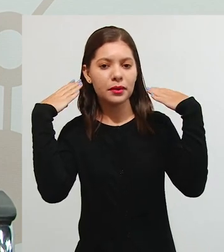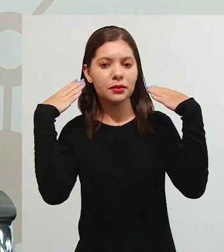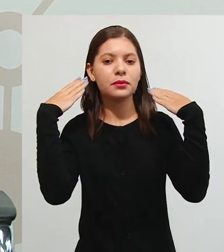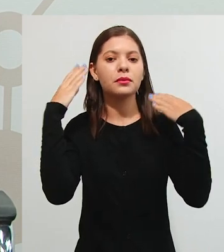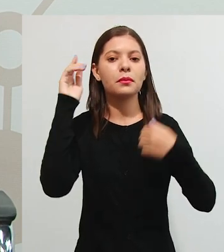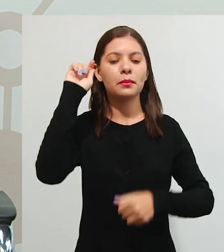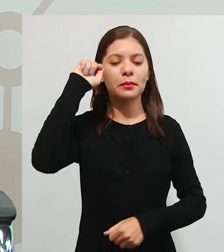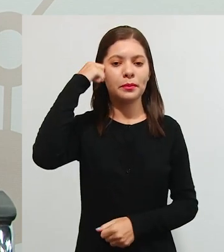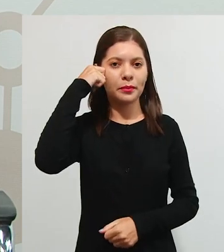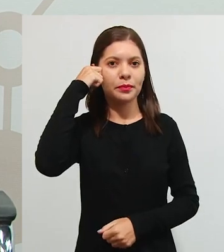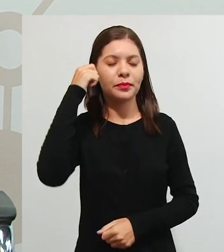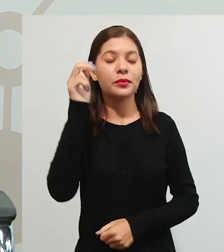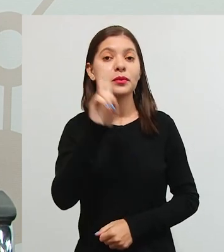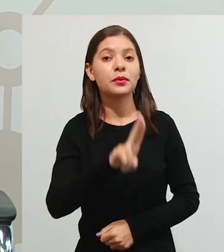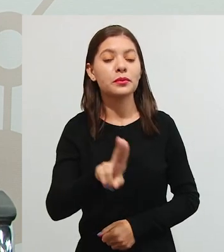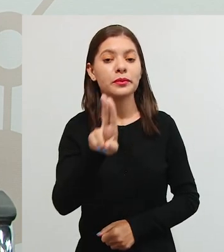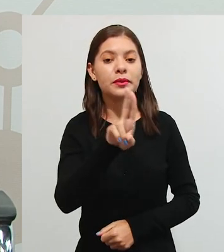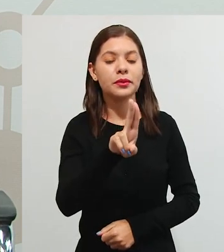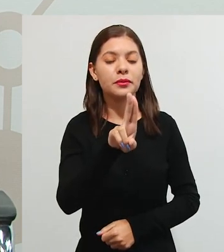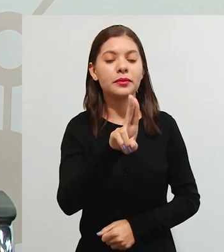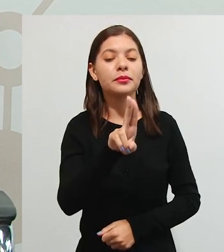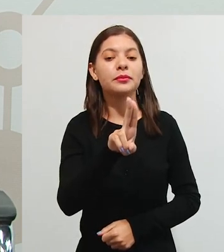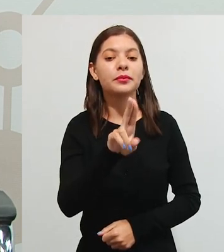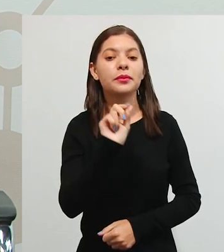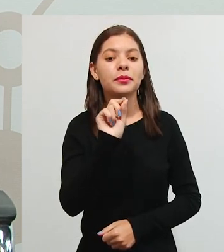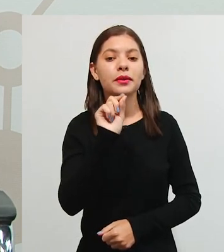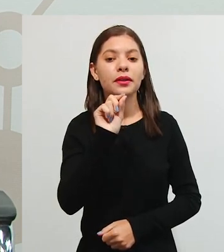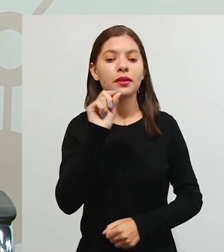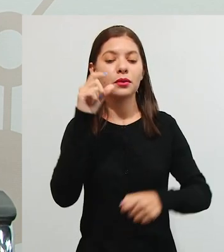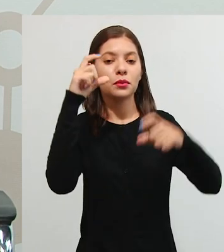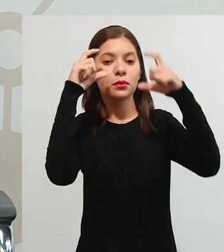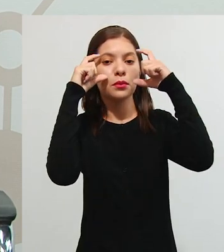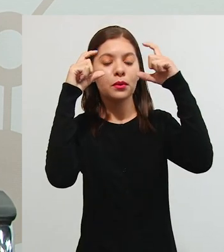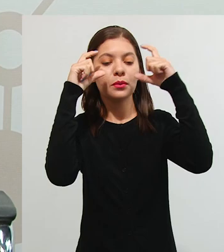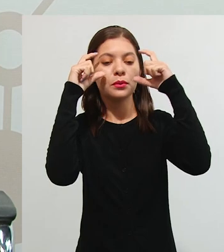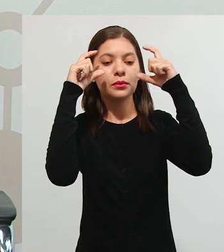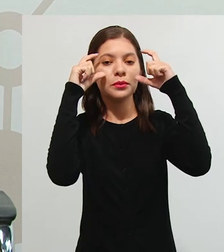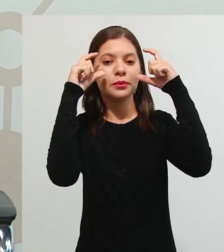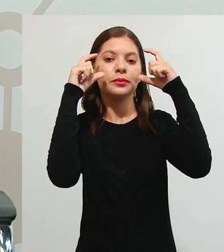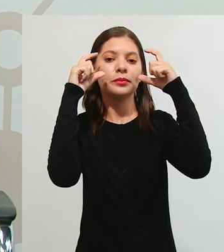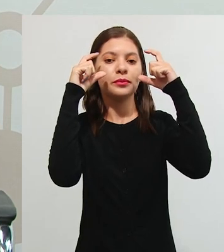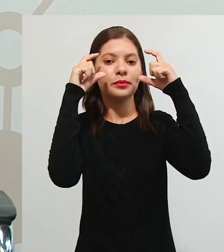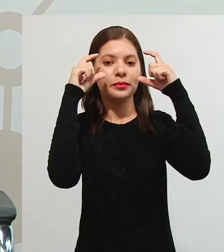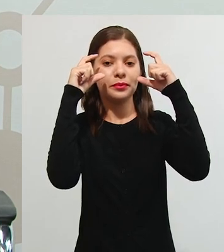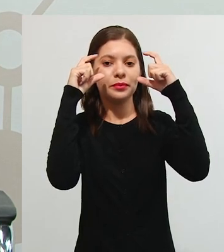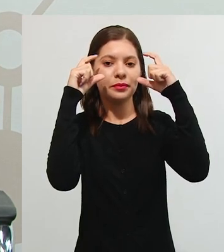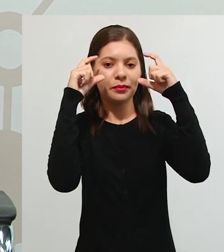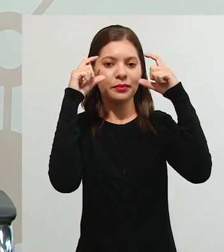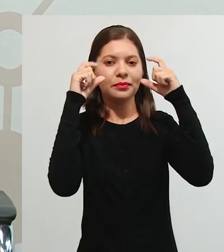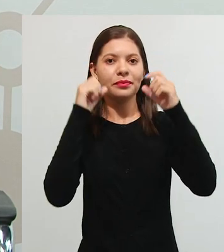pretos. Estou usando um óculos com um